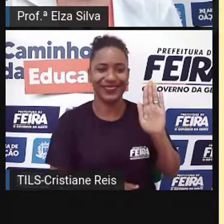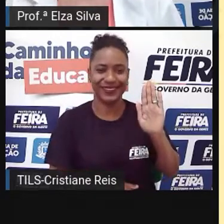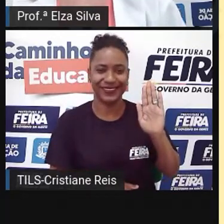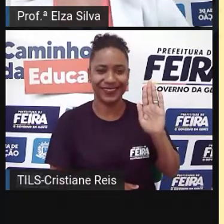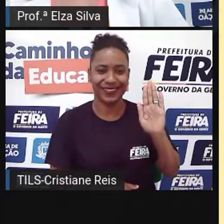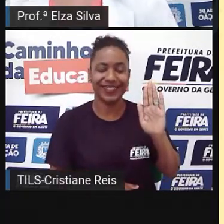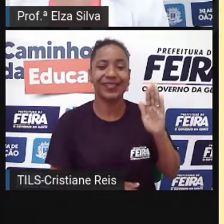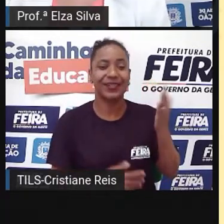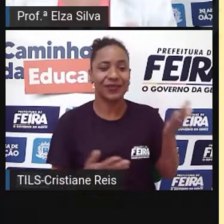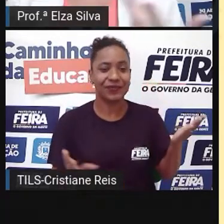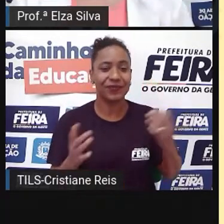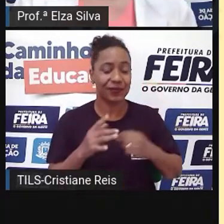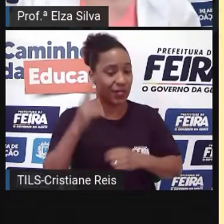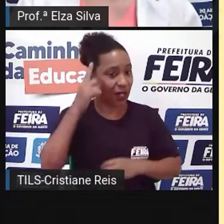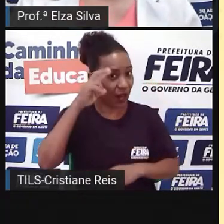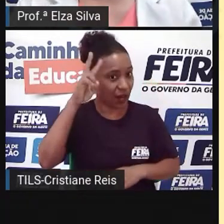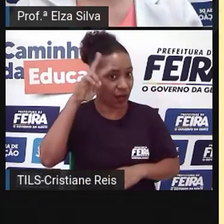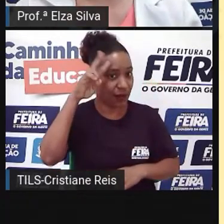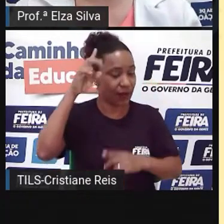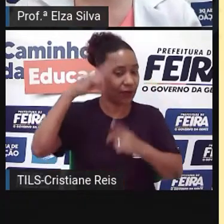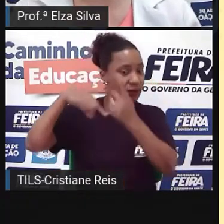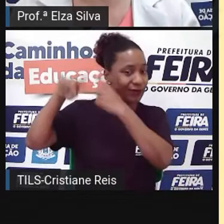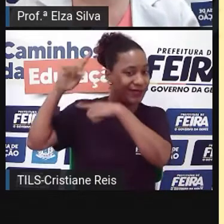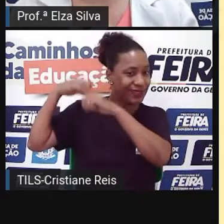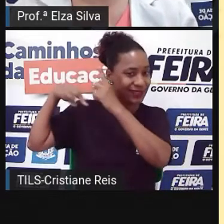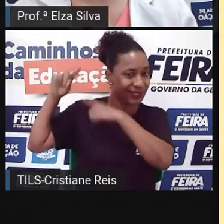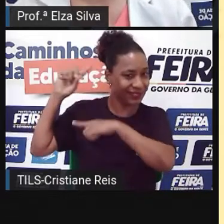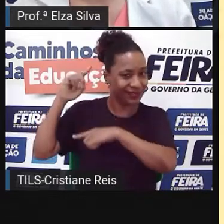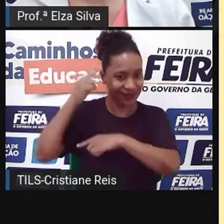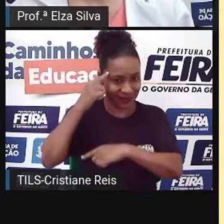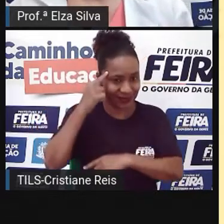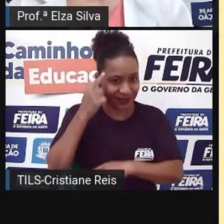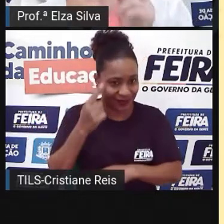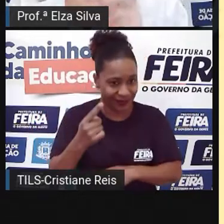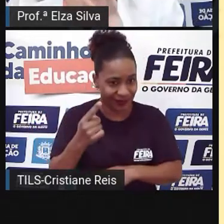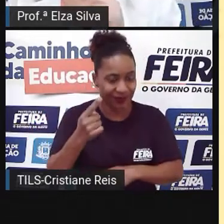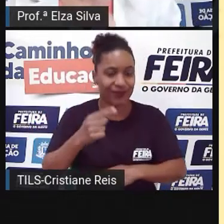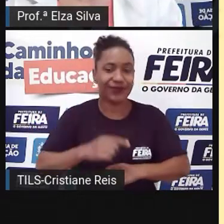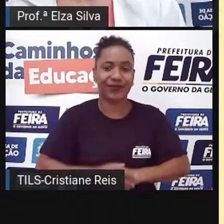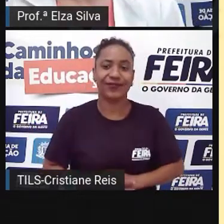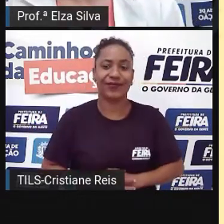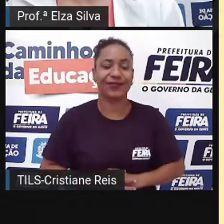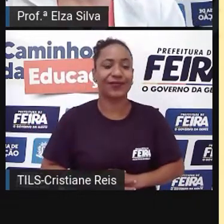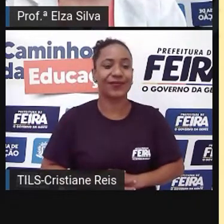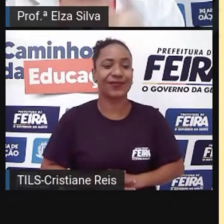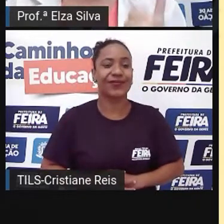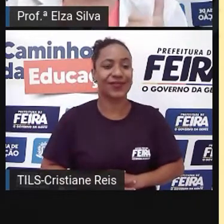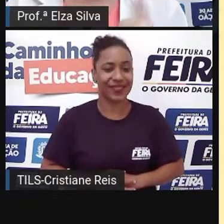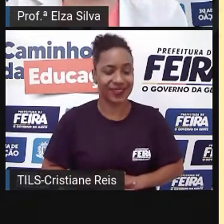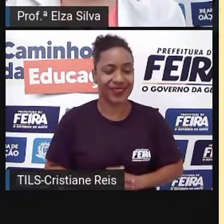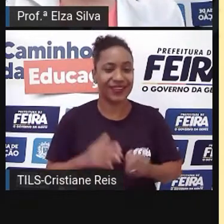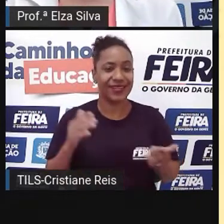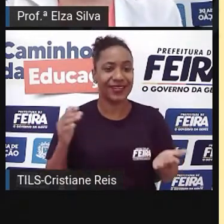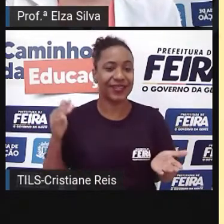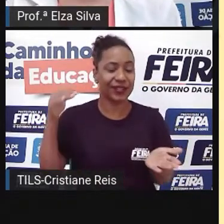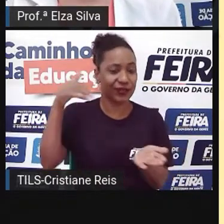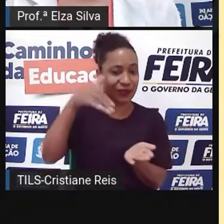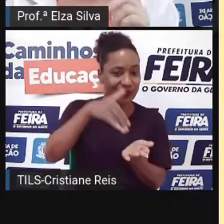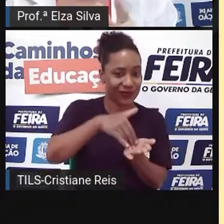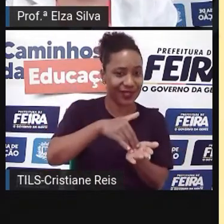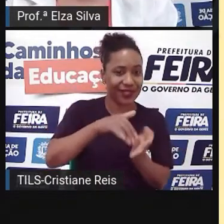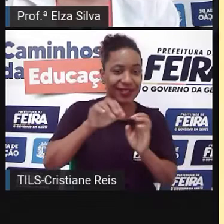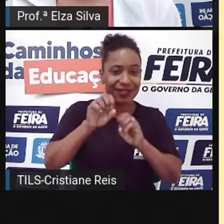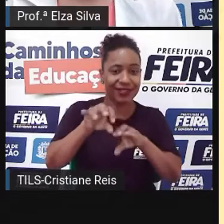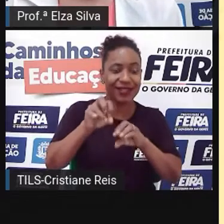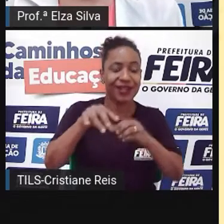Essa Retomando tudo que a gente aprendeu até então Então vamos ver que no final da nossa aula Eu vou explicar